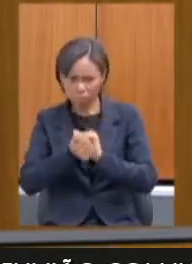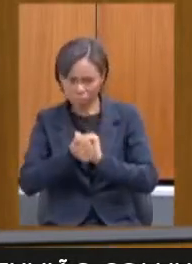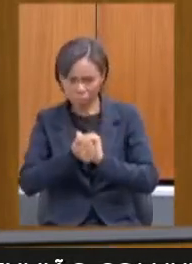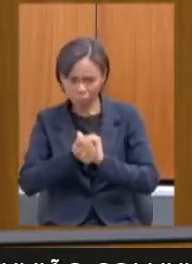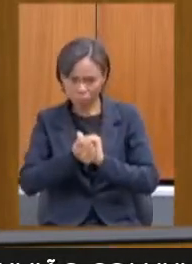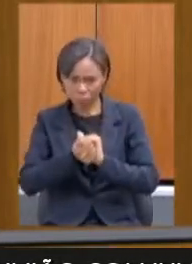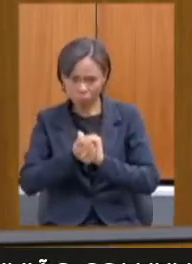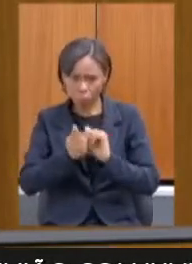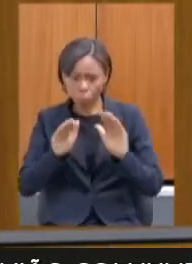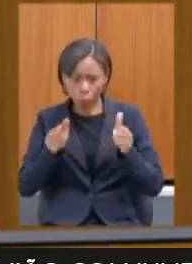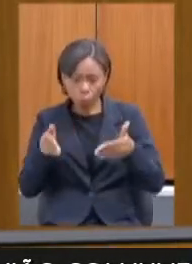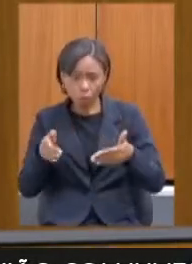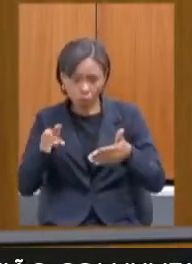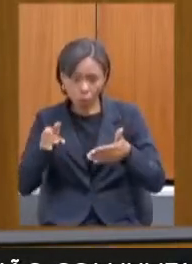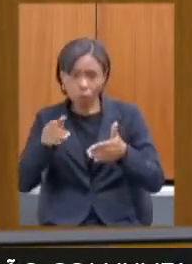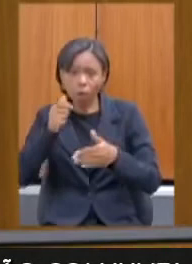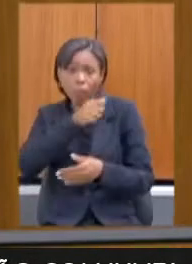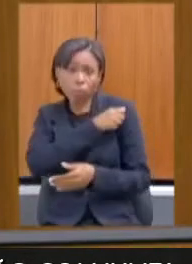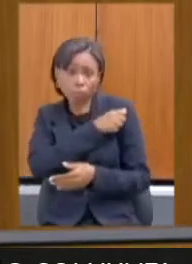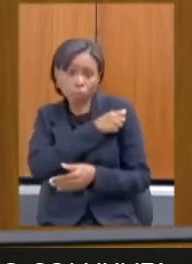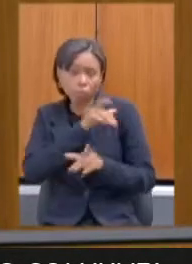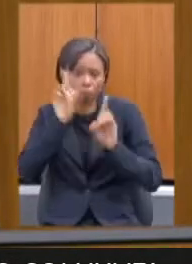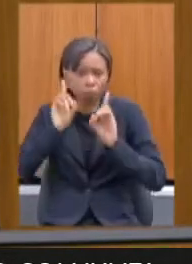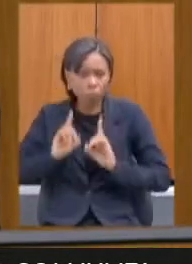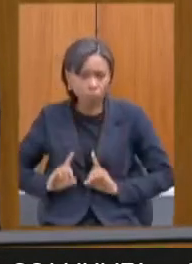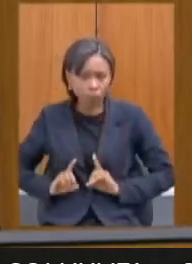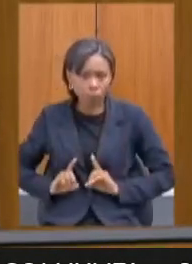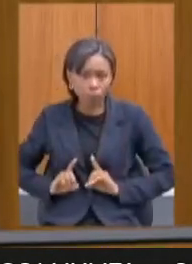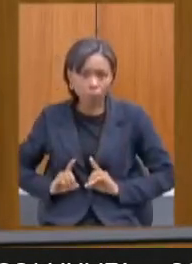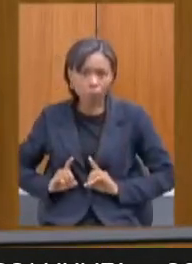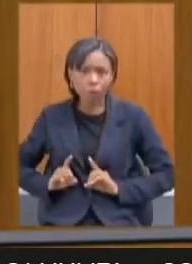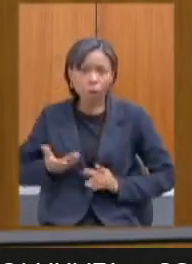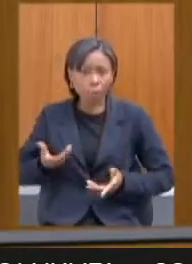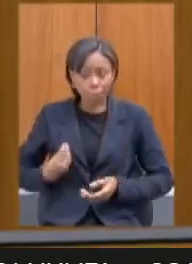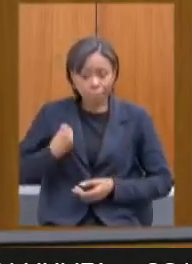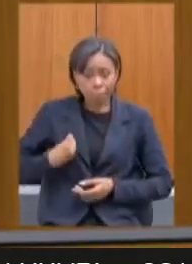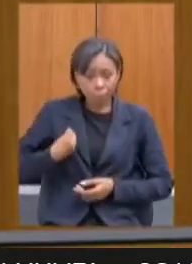deficientes conseguissem ter acesso às aulas remotas?